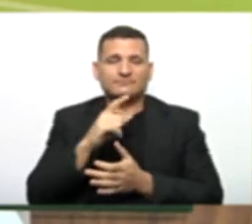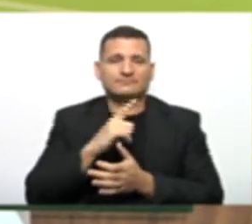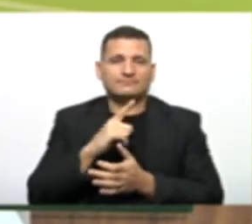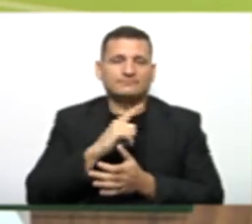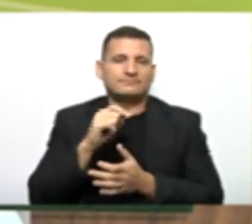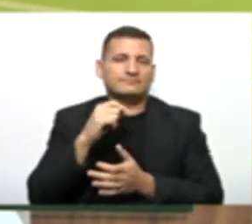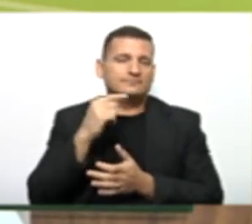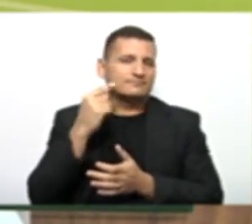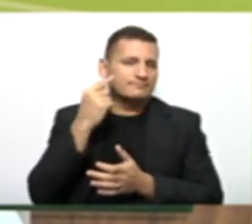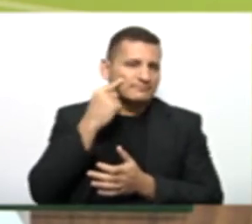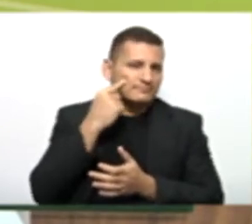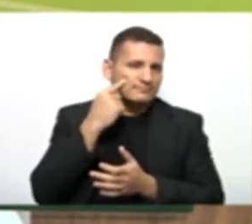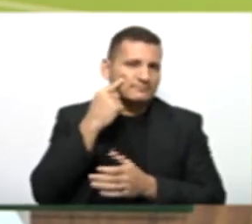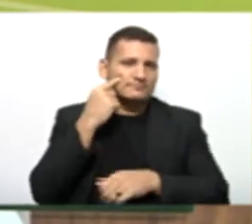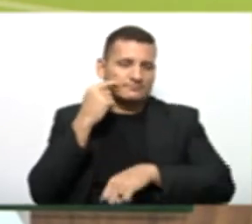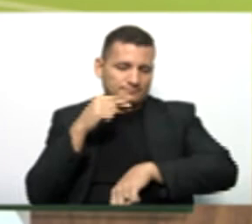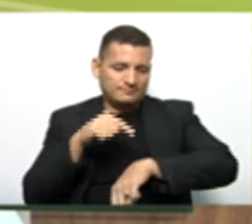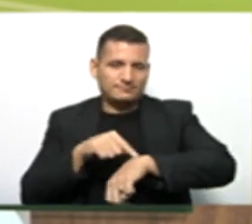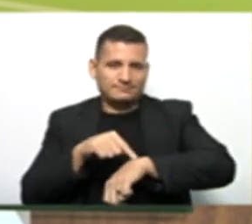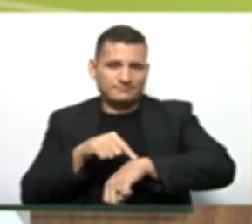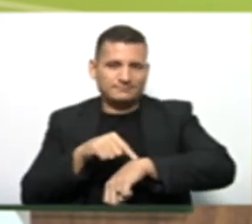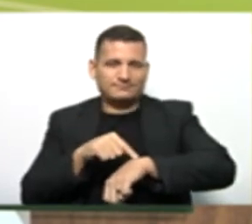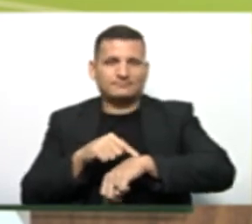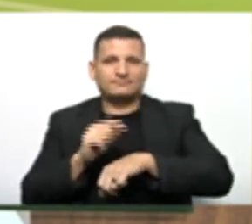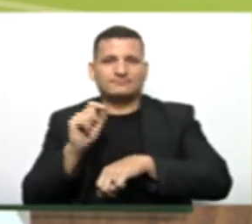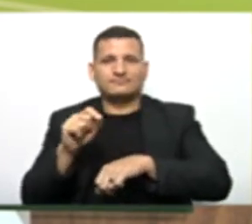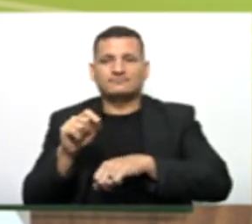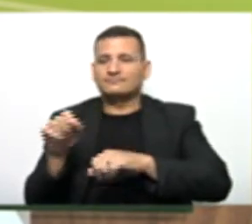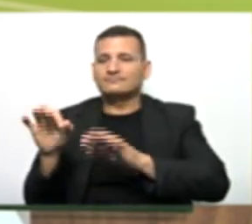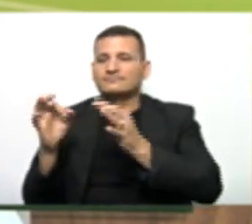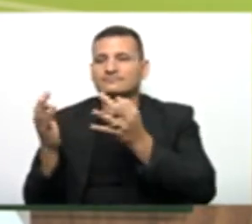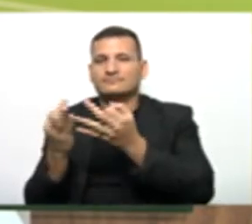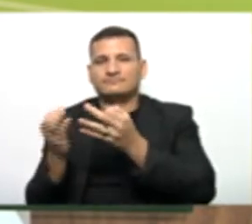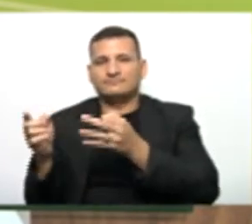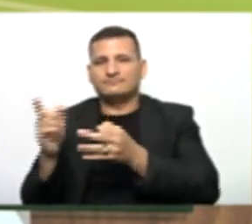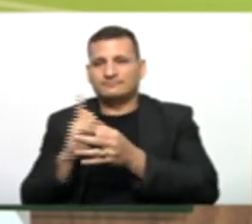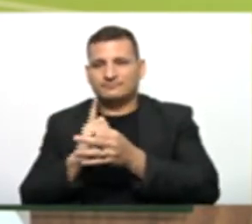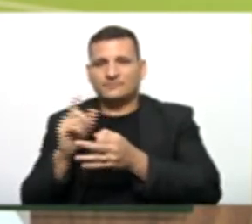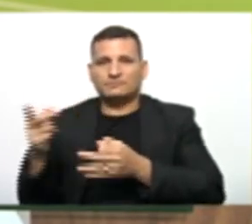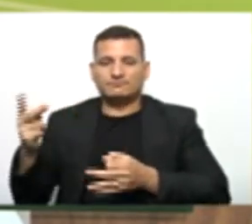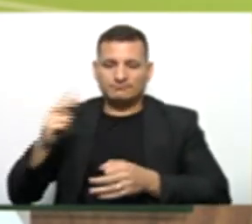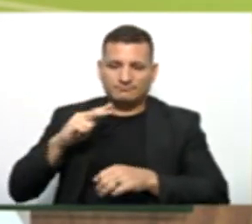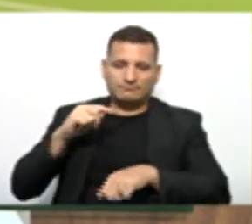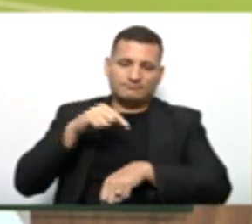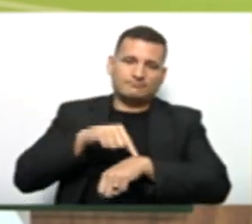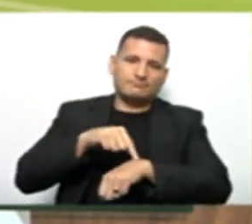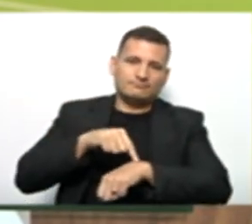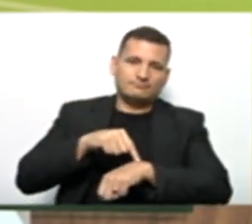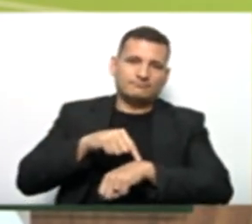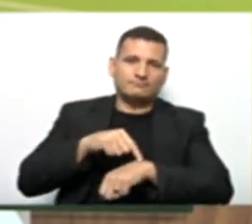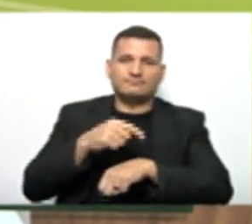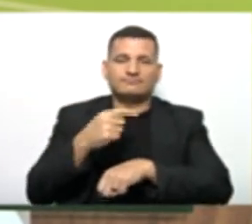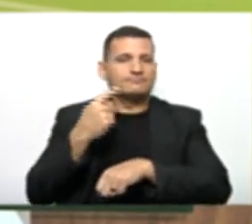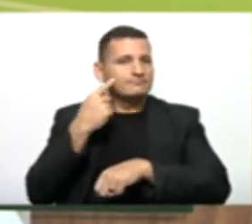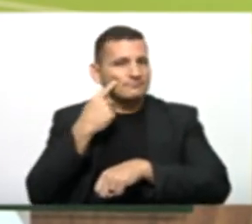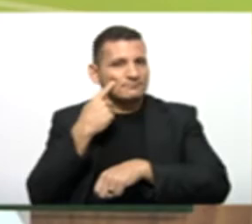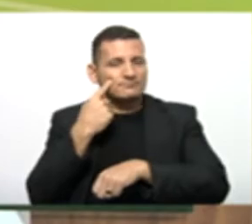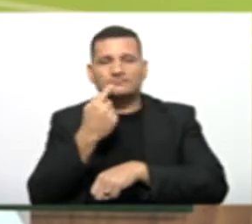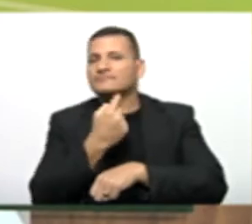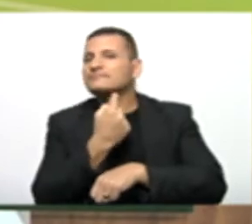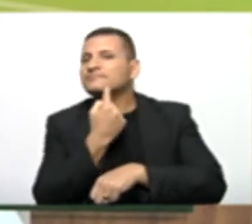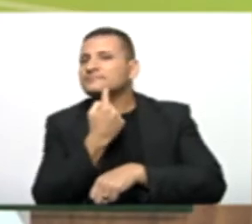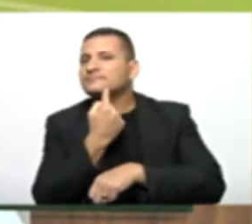mancha, que o nosso familiar tem e que aí a gente passa a ter. Isso também seria mais ou menos voltado nesse tema.